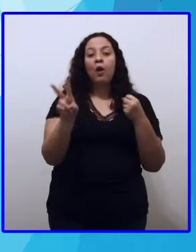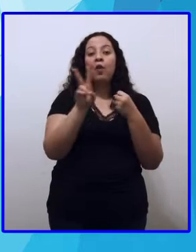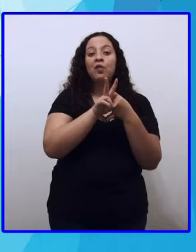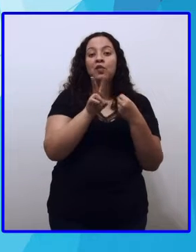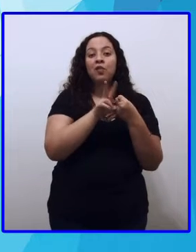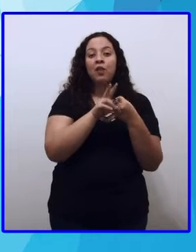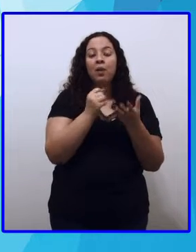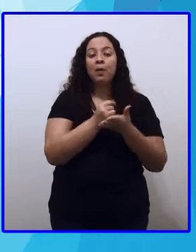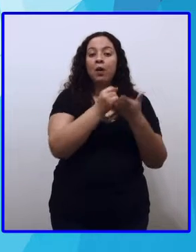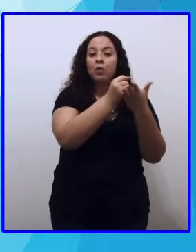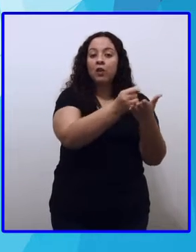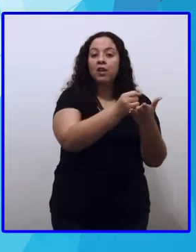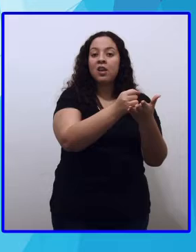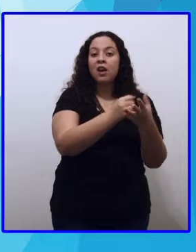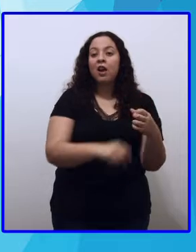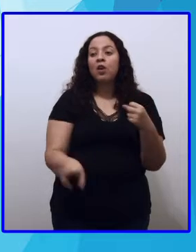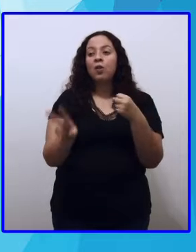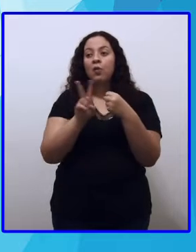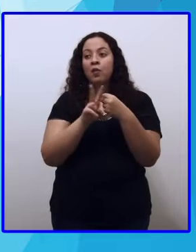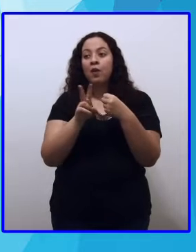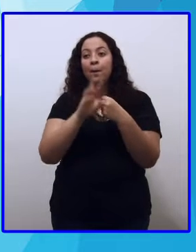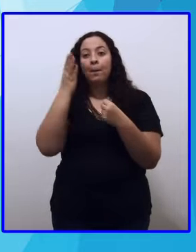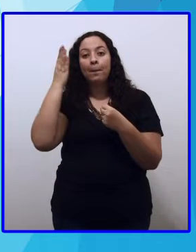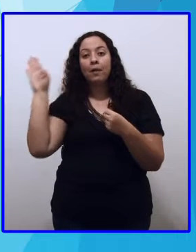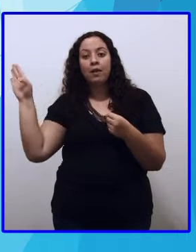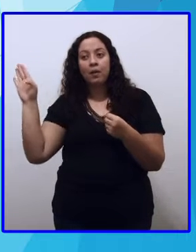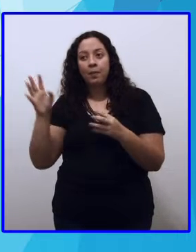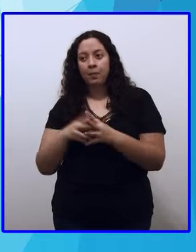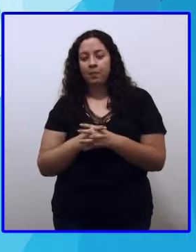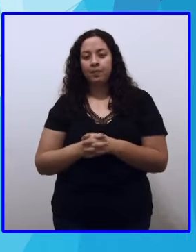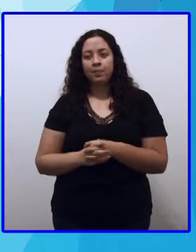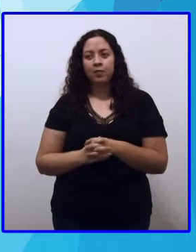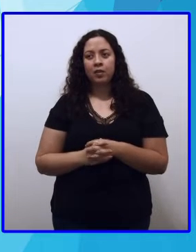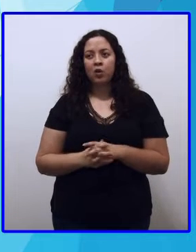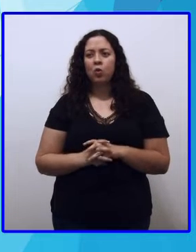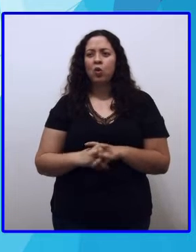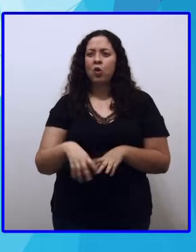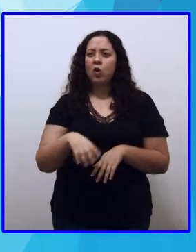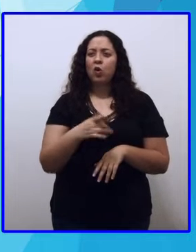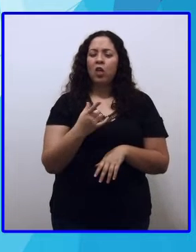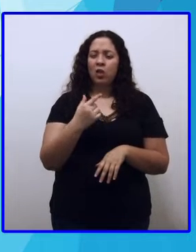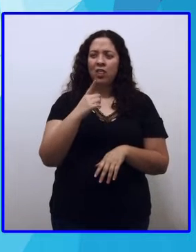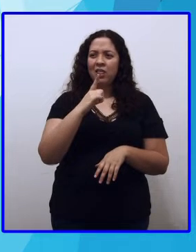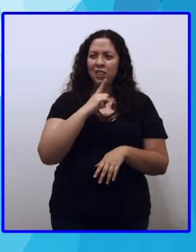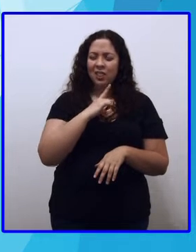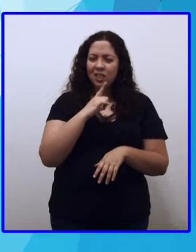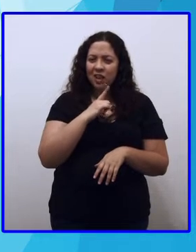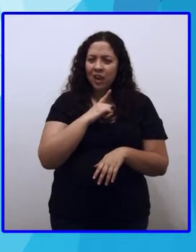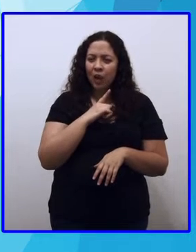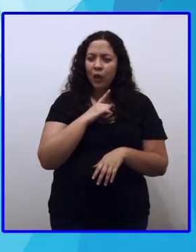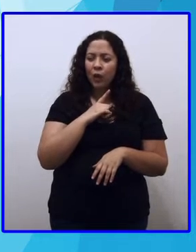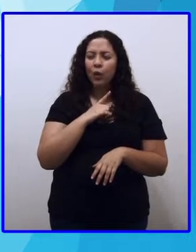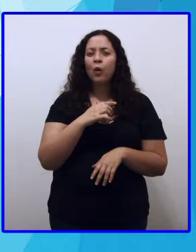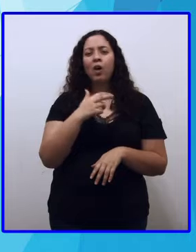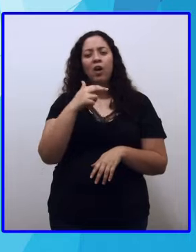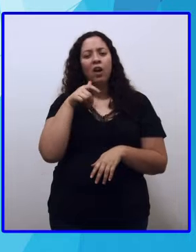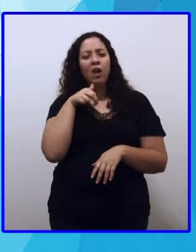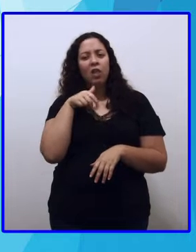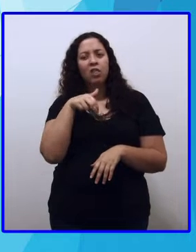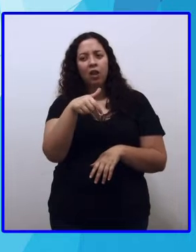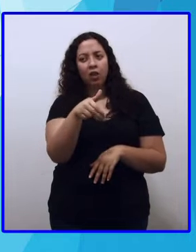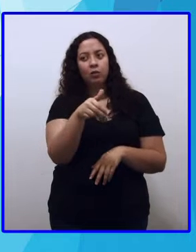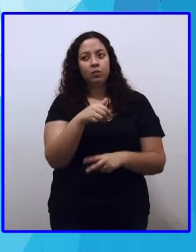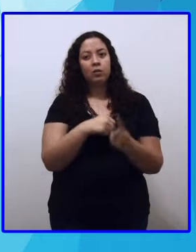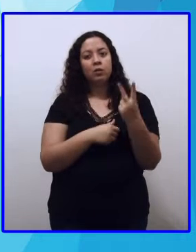é o verbo principal e o verbo auxiliar? Vamos lá. Tenho andado. Tenho andado. São